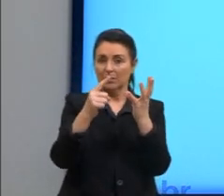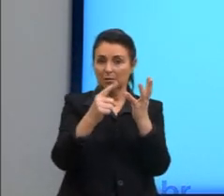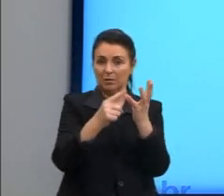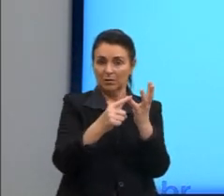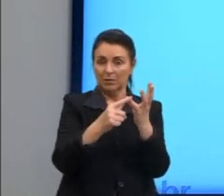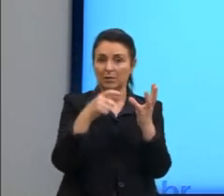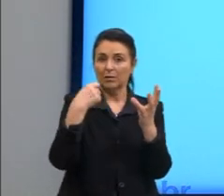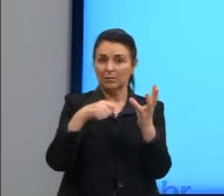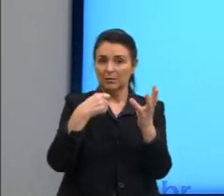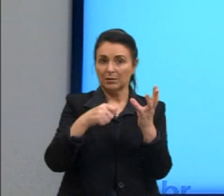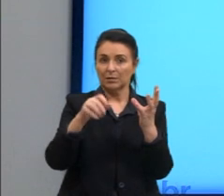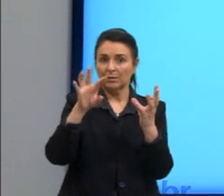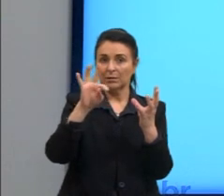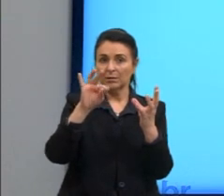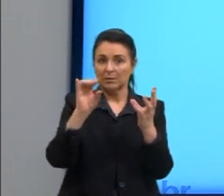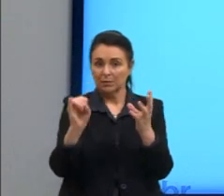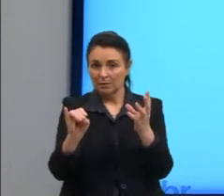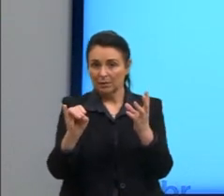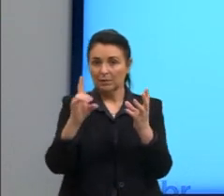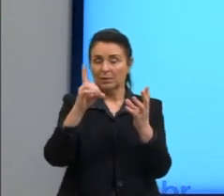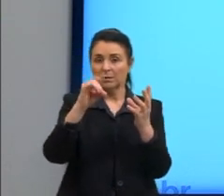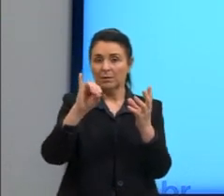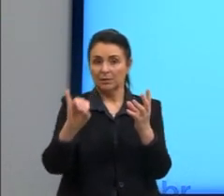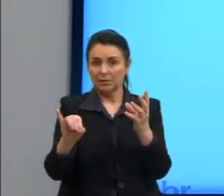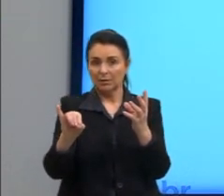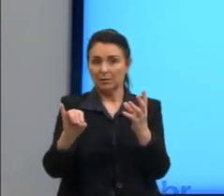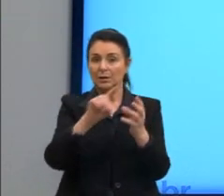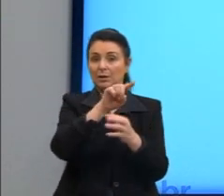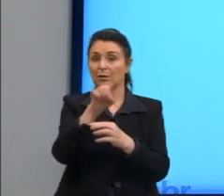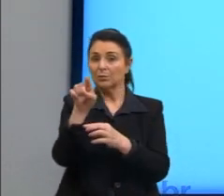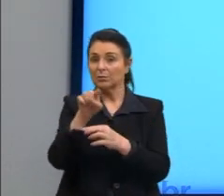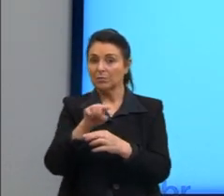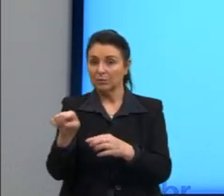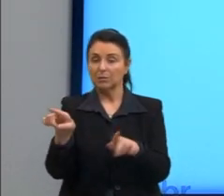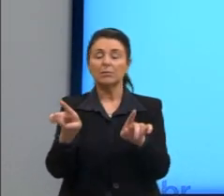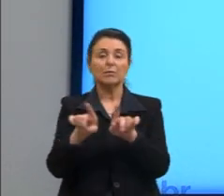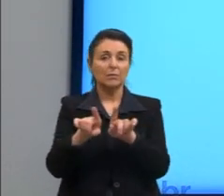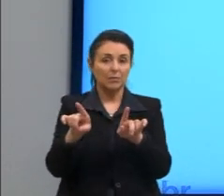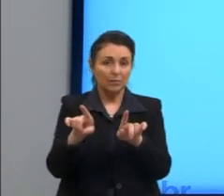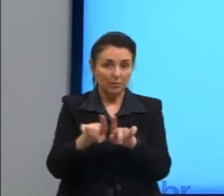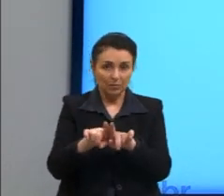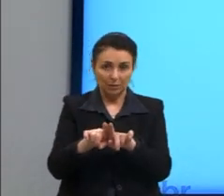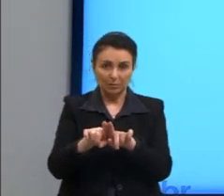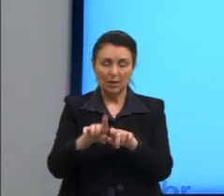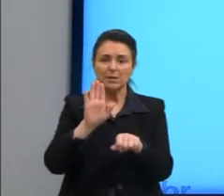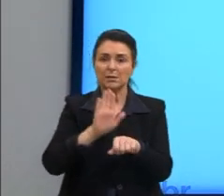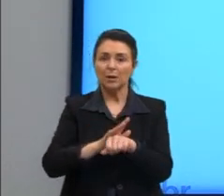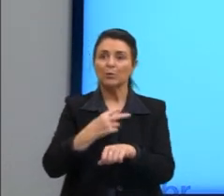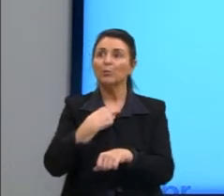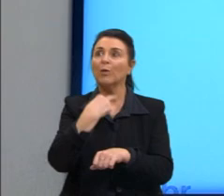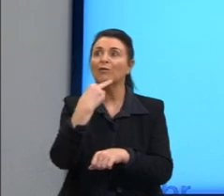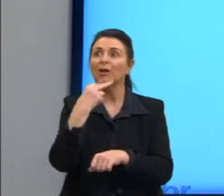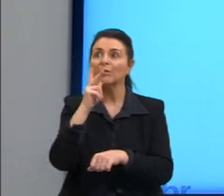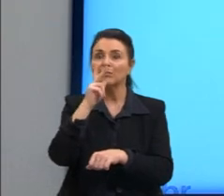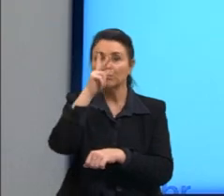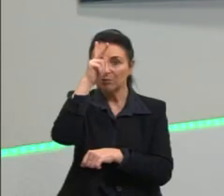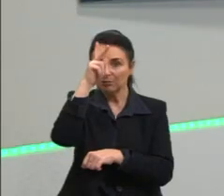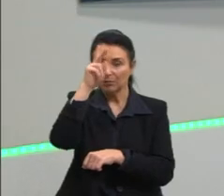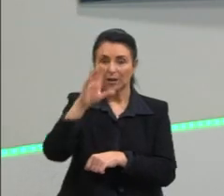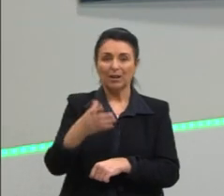T, B, e a C, que sempre será fuerte, não há o som